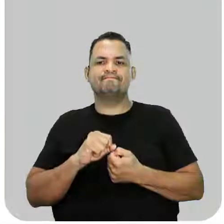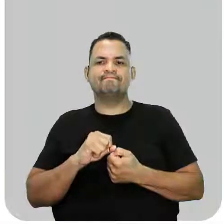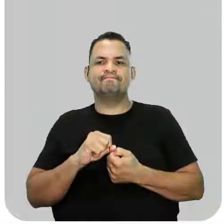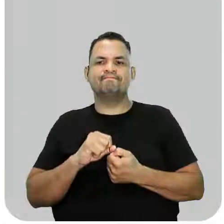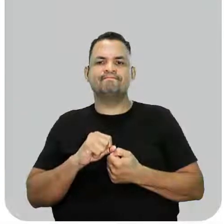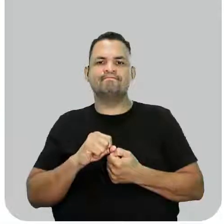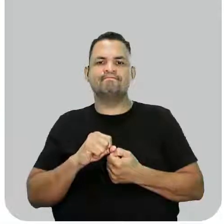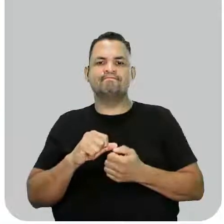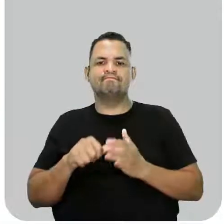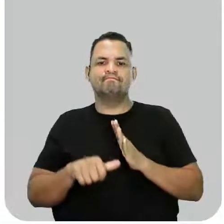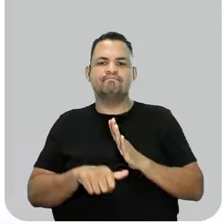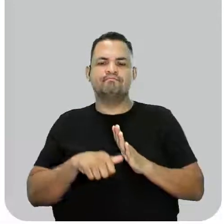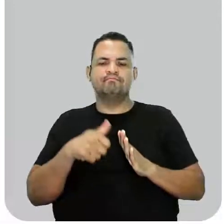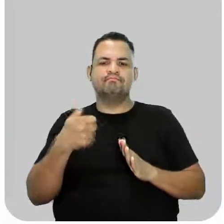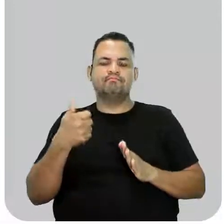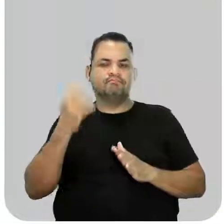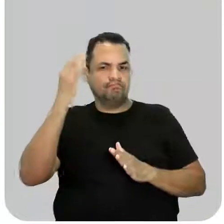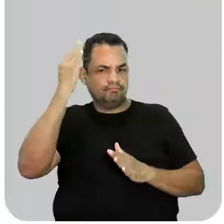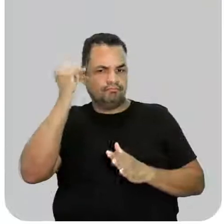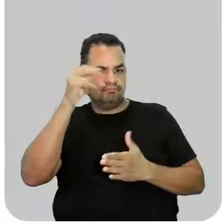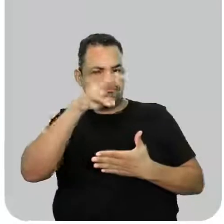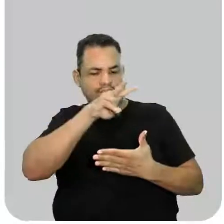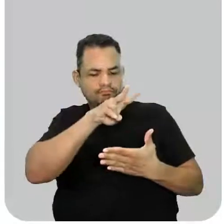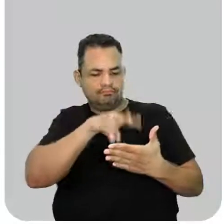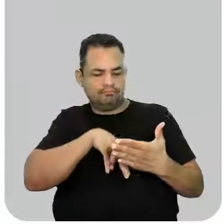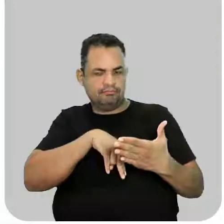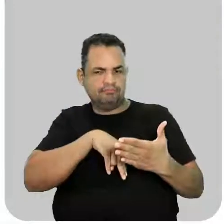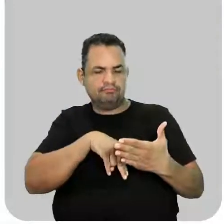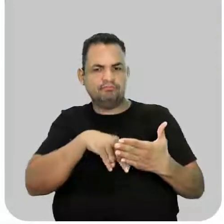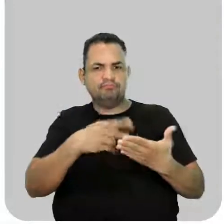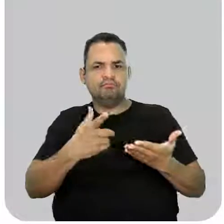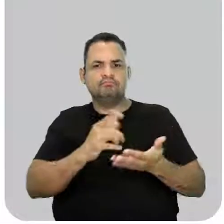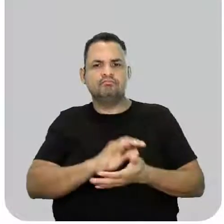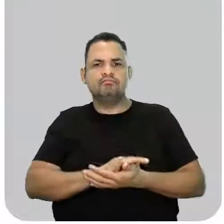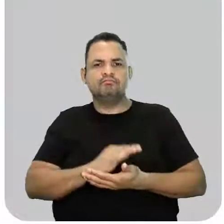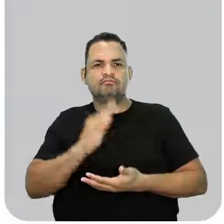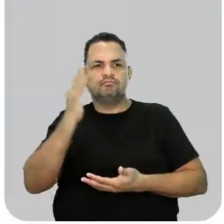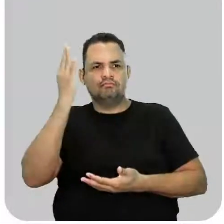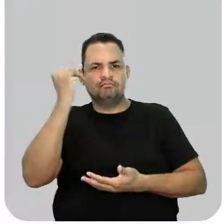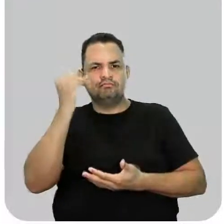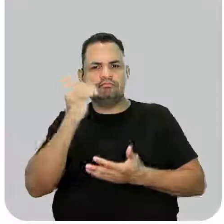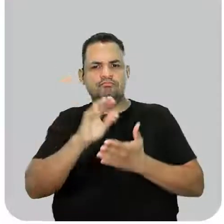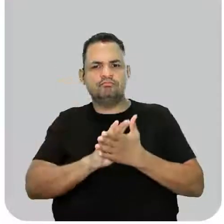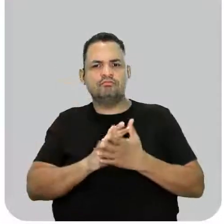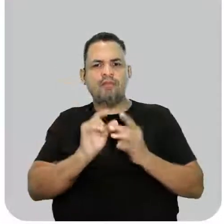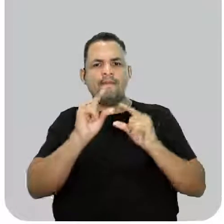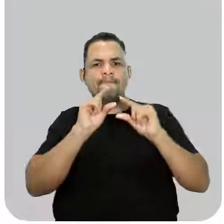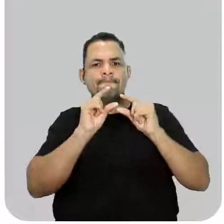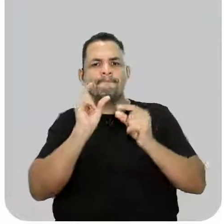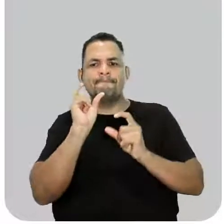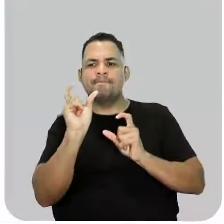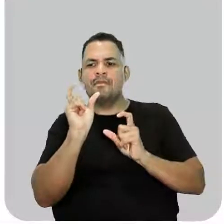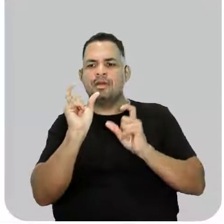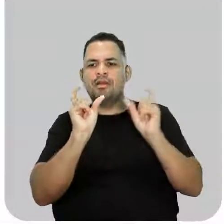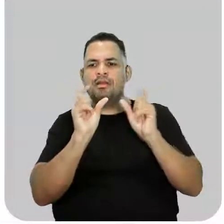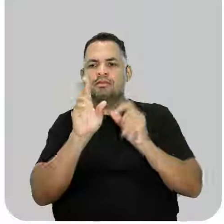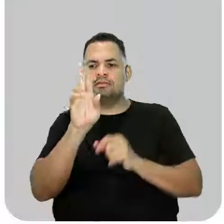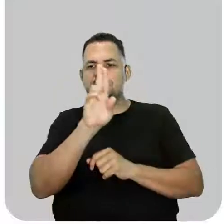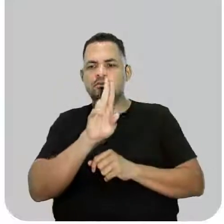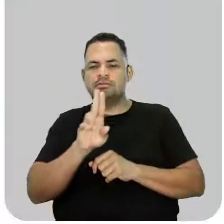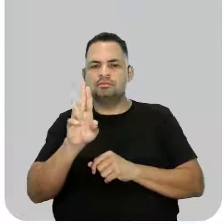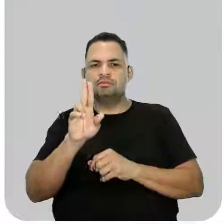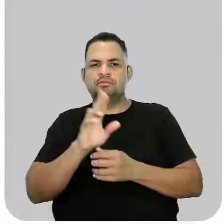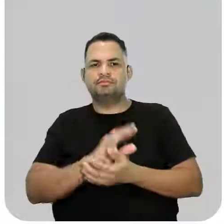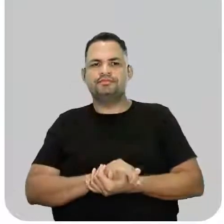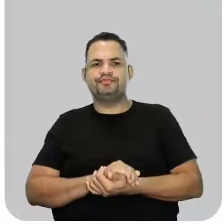Primeiro eu tenho que saber ler e saber os termos que estão abordados no enunciado. Quando